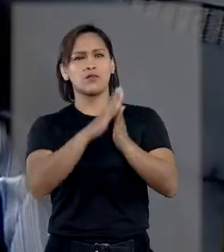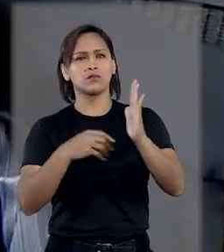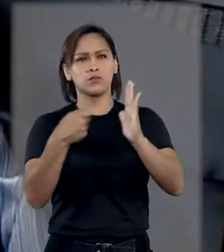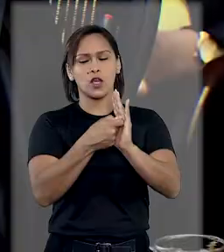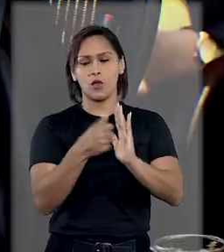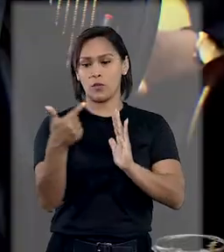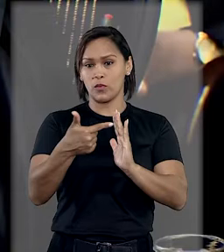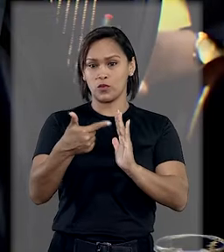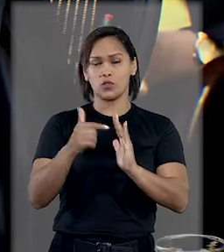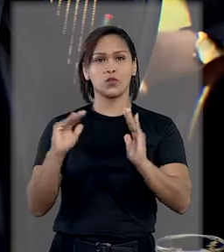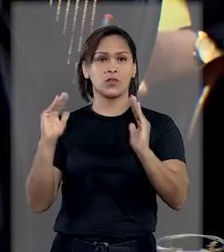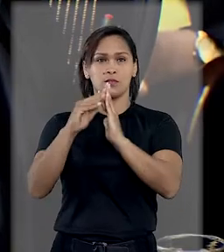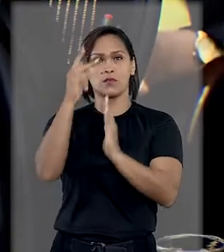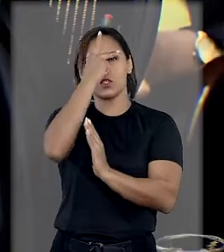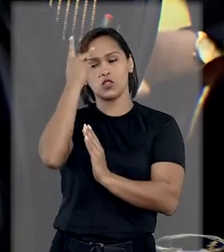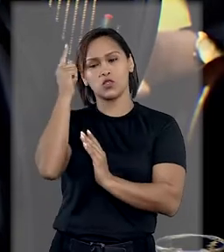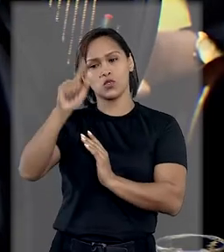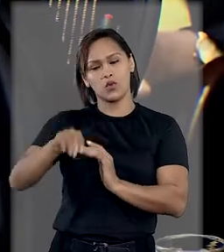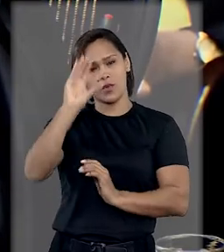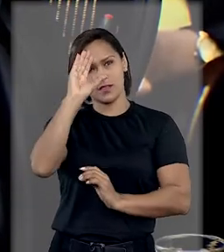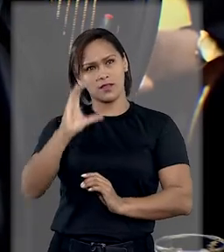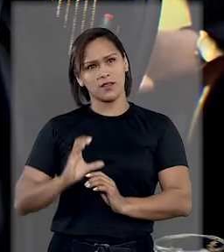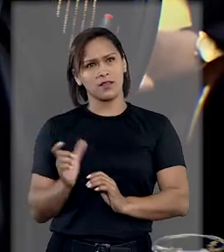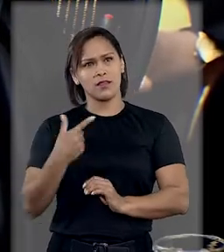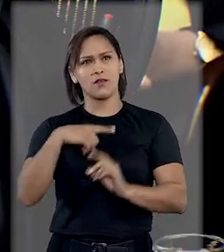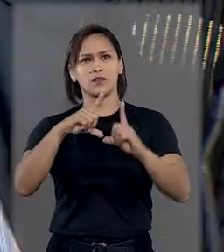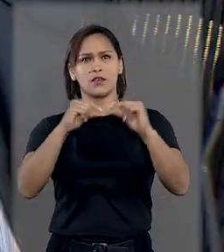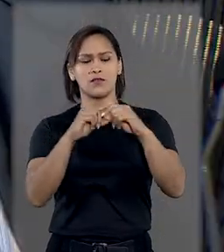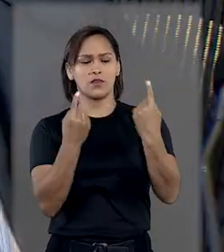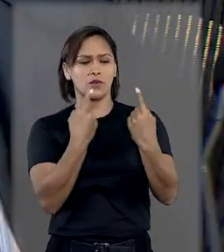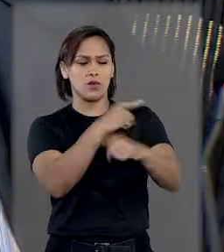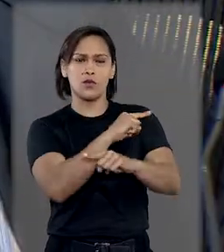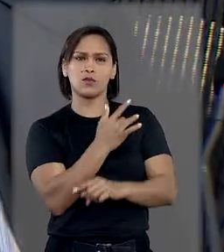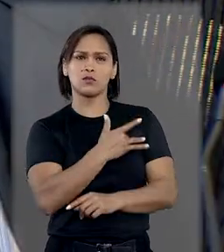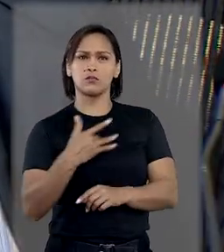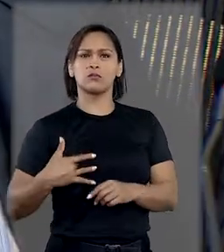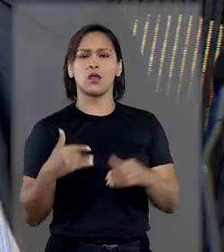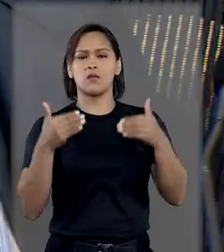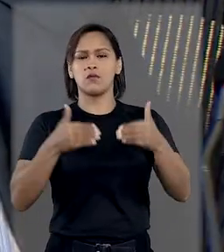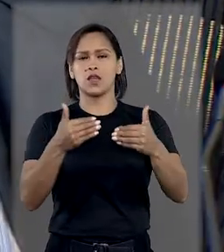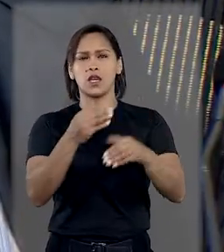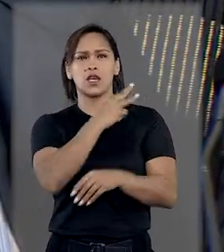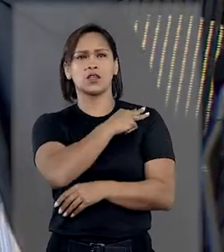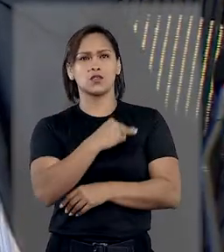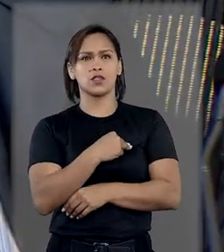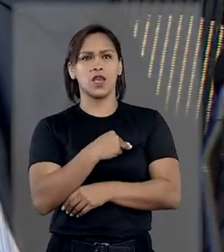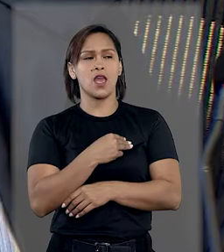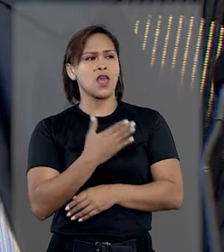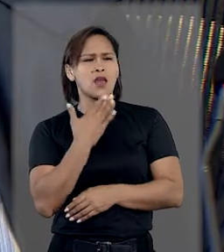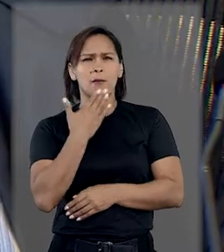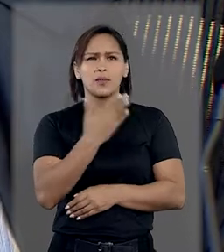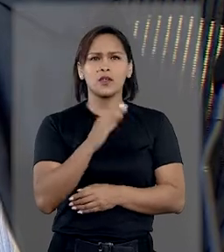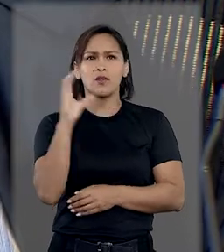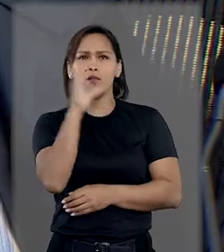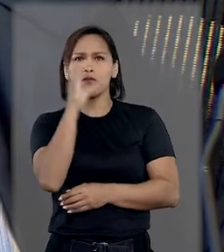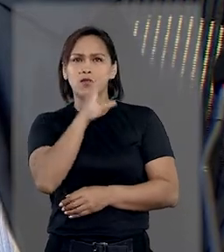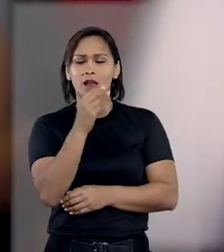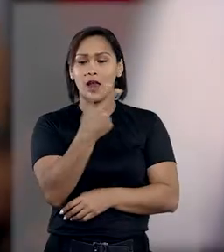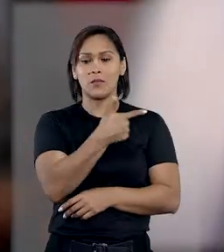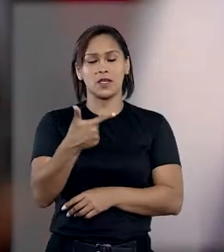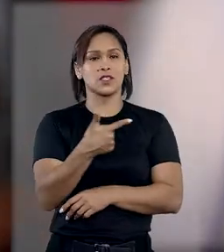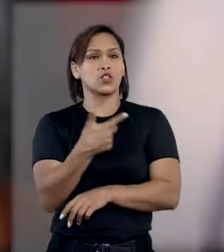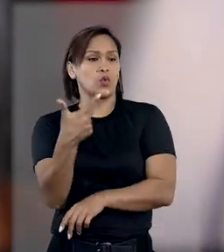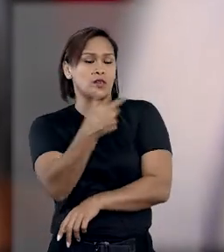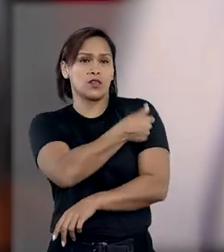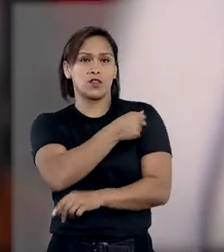impetrado por dois moradores do Distrito Federal contra ato do ministro da Saúde. Eles pediam para tomar imediatamente a